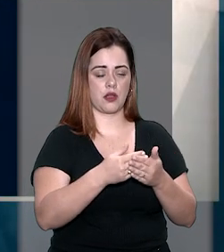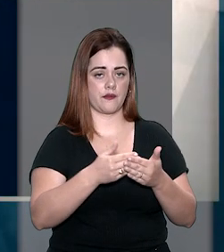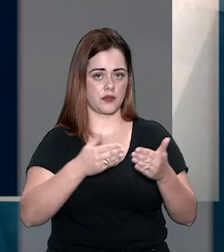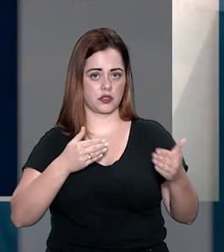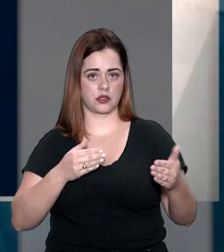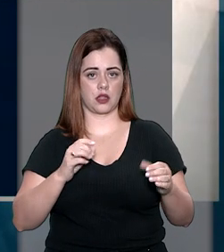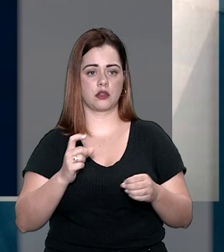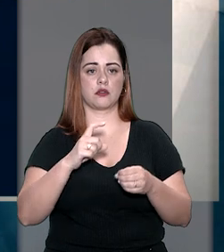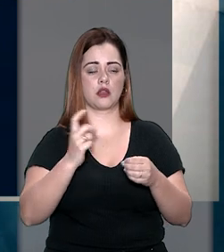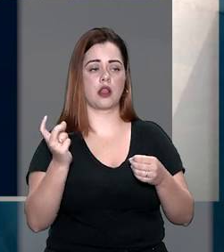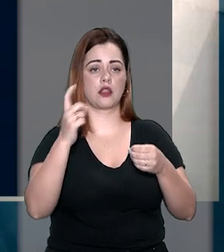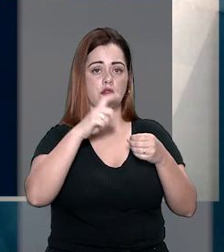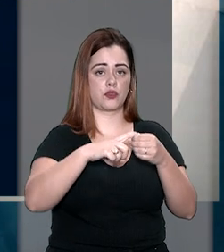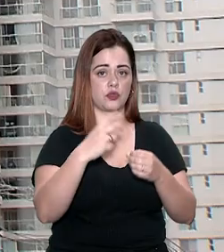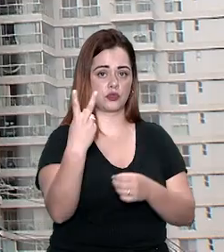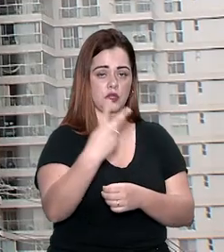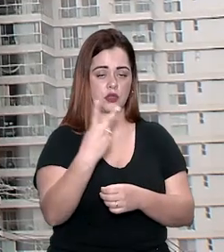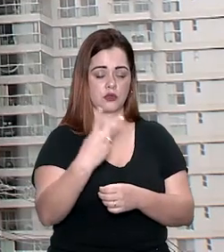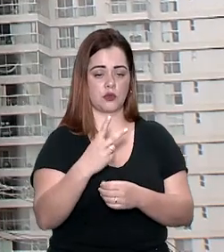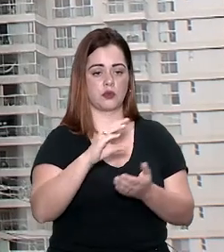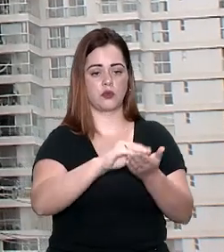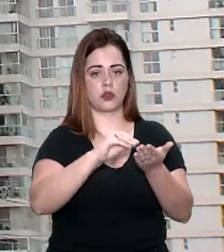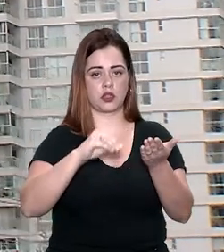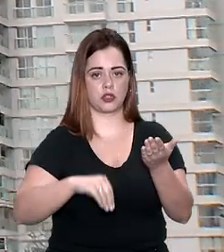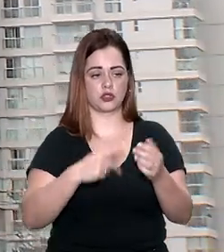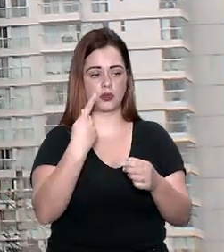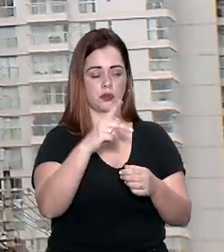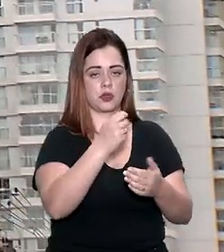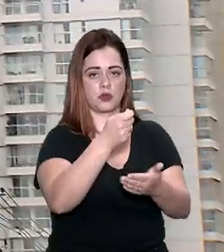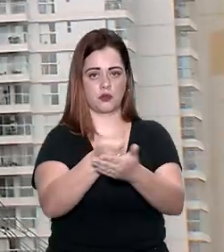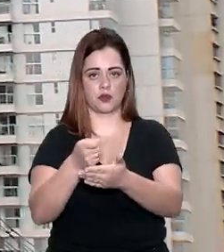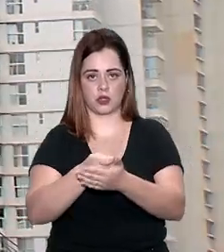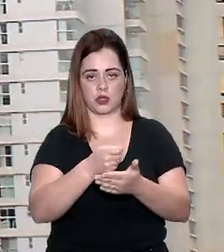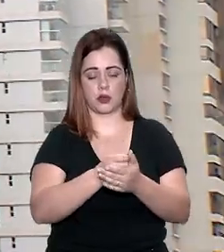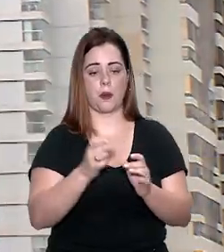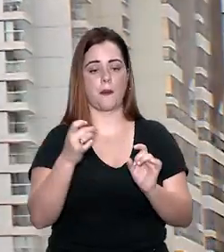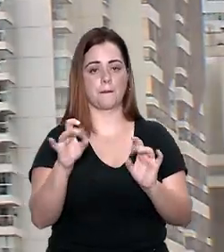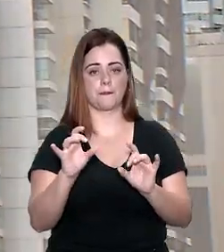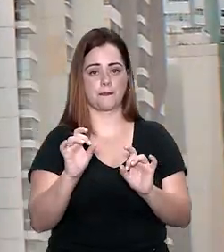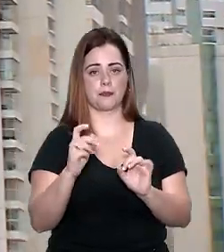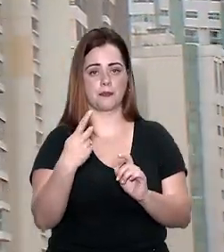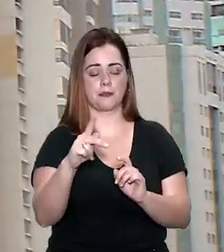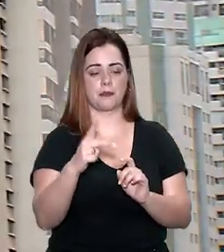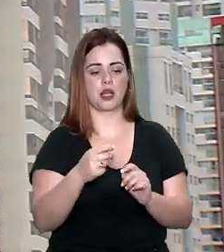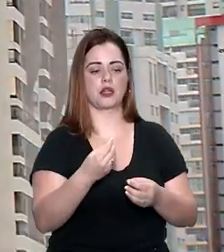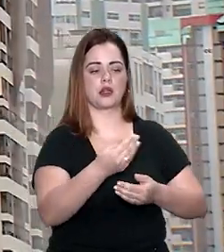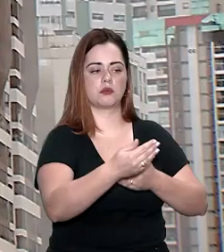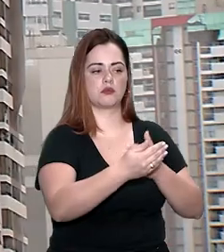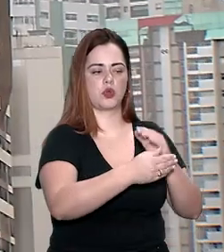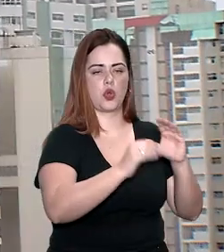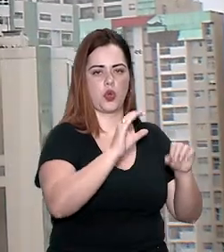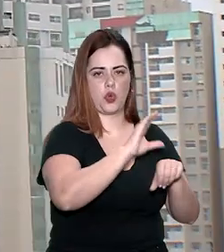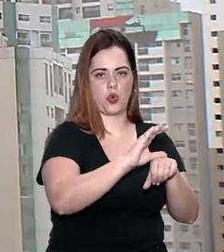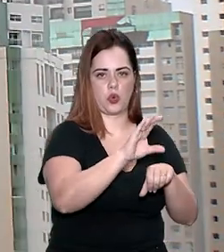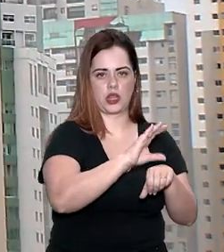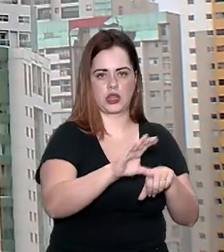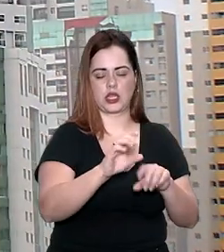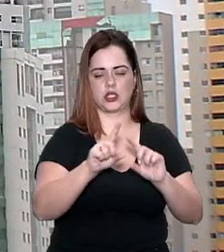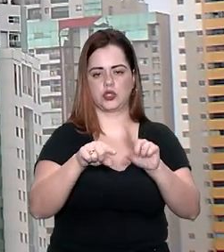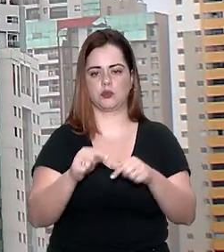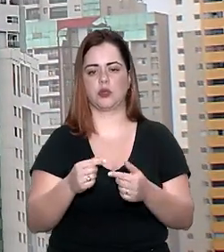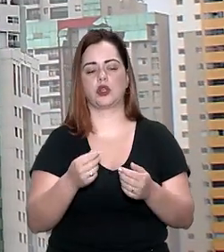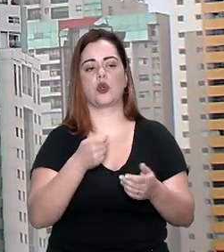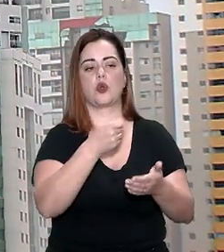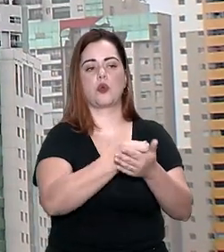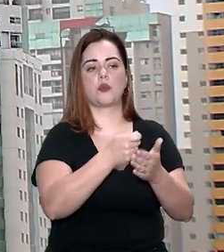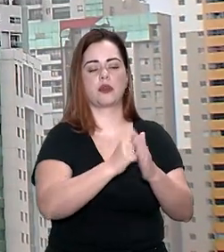afastaram a devolução em dobro do valor retido pelo vendedor a título de comissão de corretagem após a rescisão